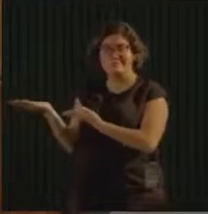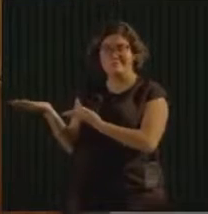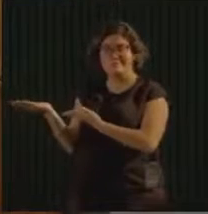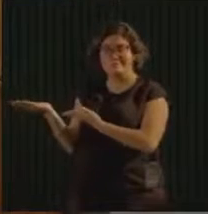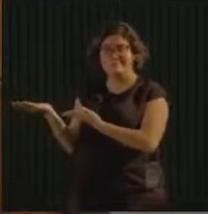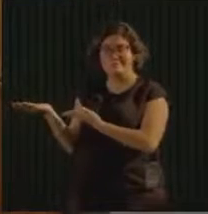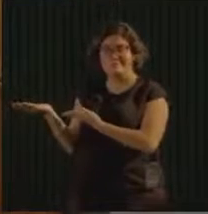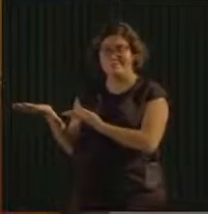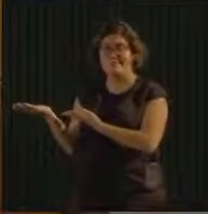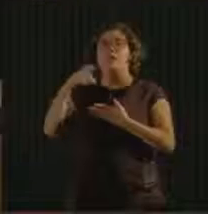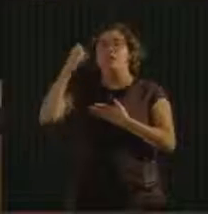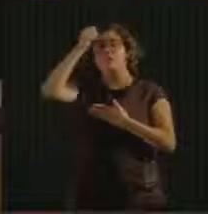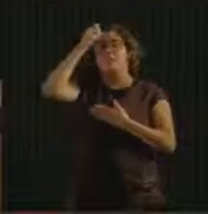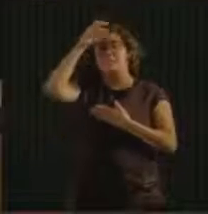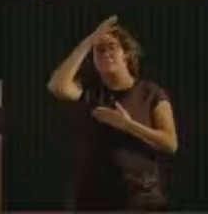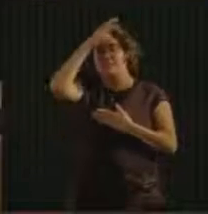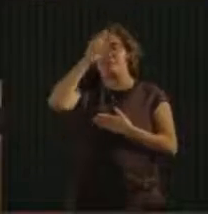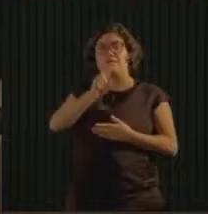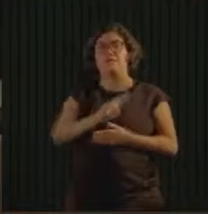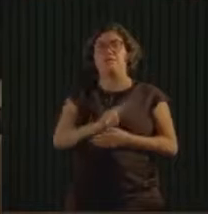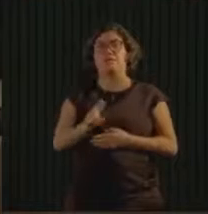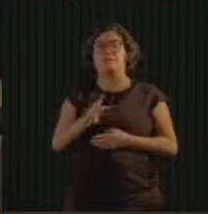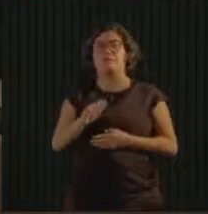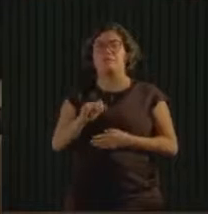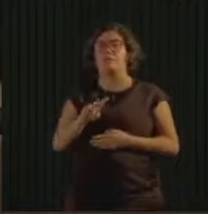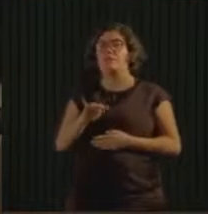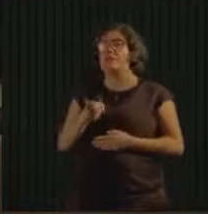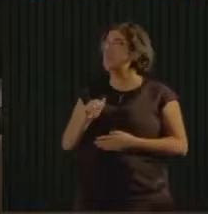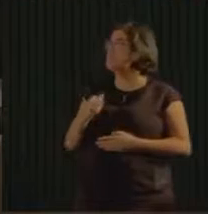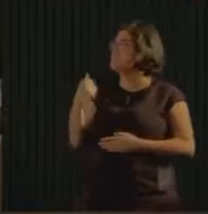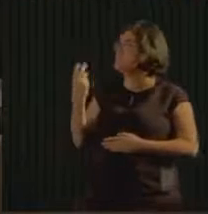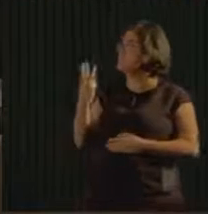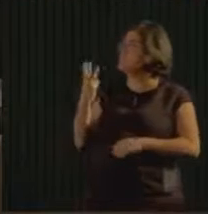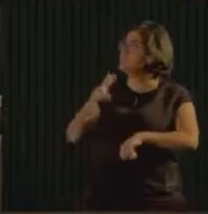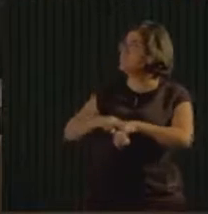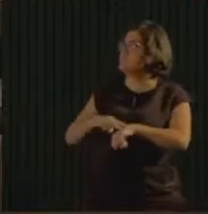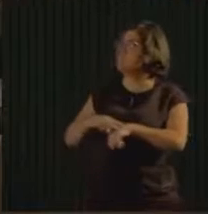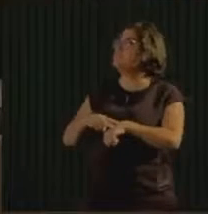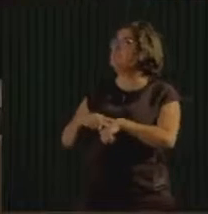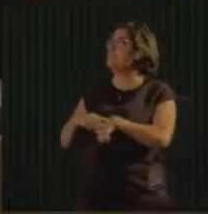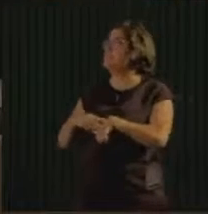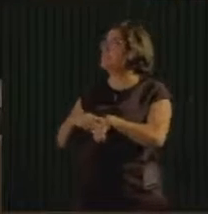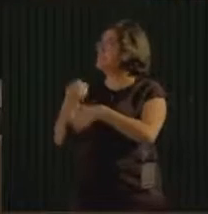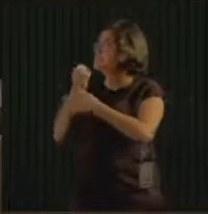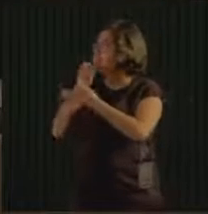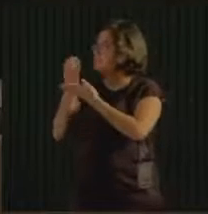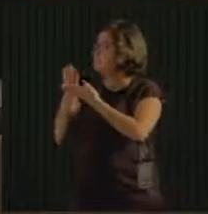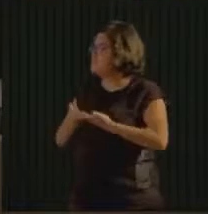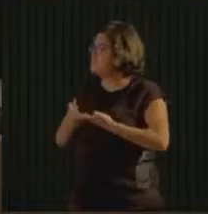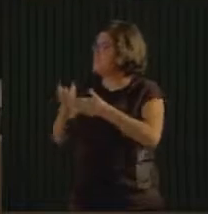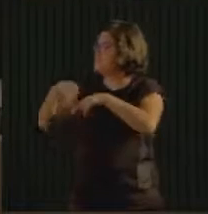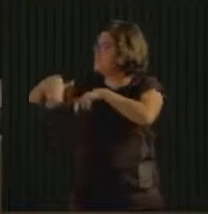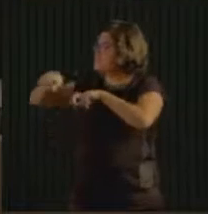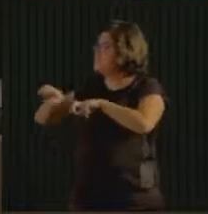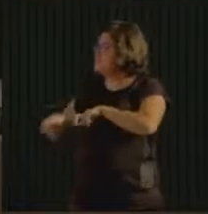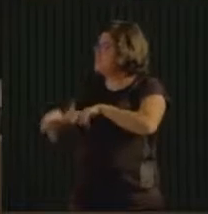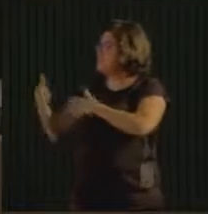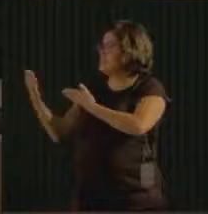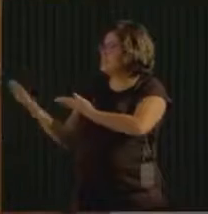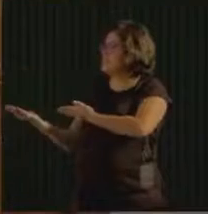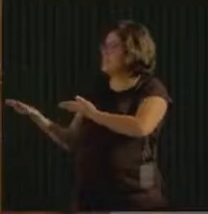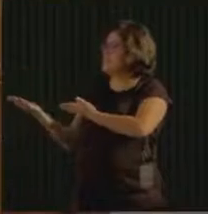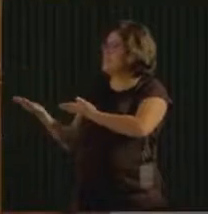vai nos falar sobre... Primeira vez, por favor, senhor Ives, tome o seu lugar aqui. Já foi